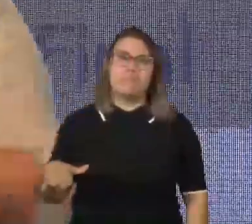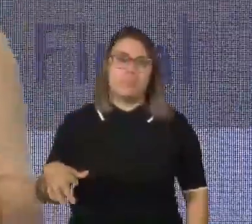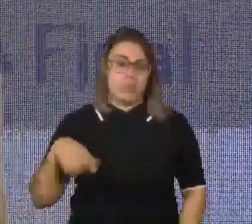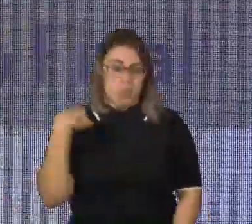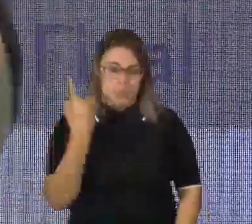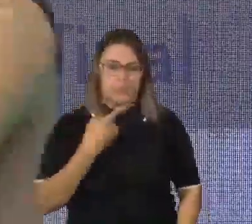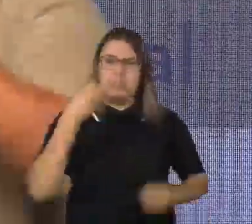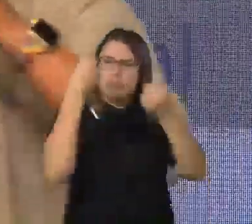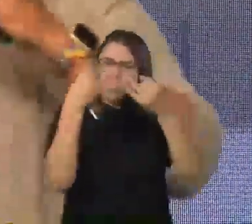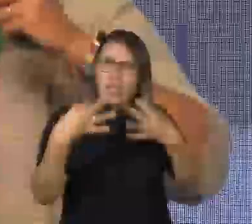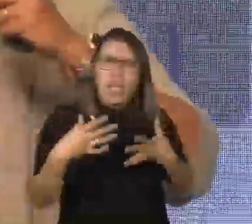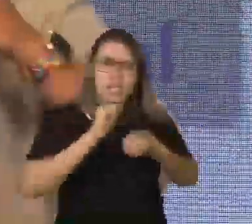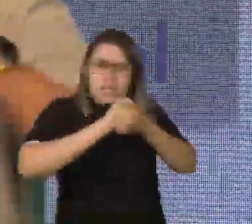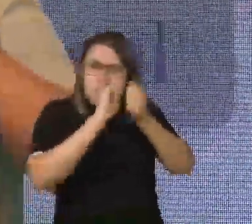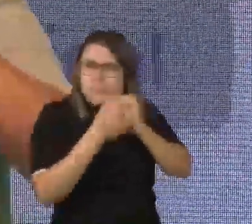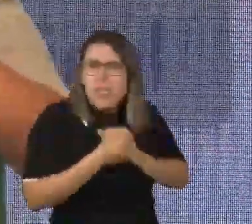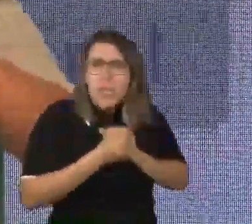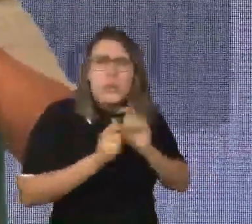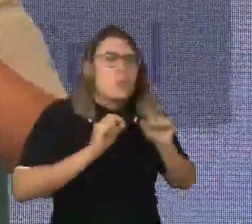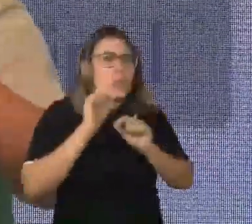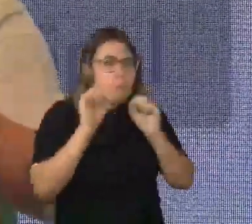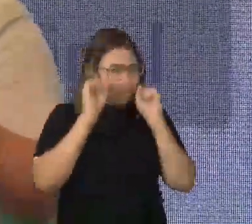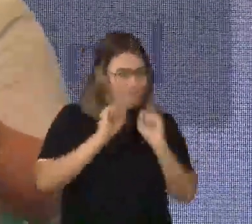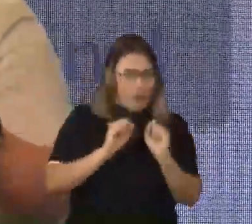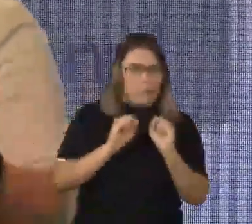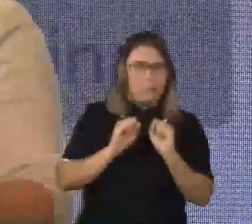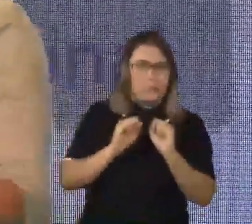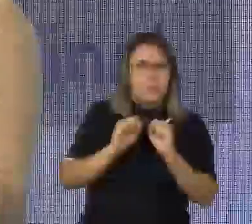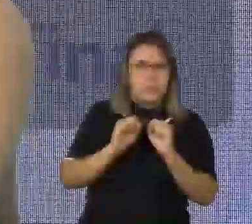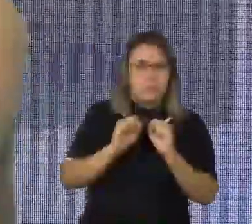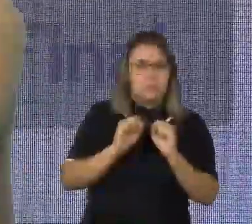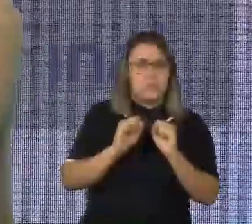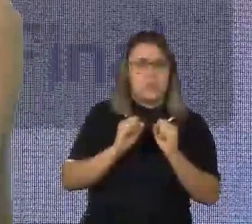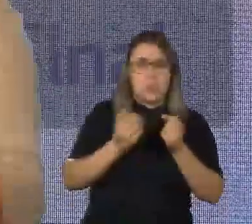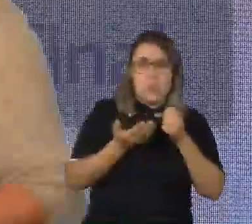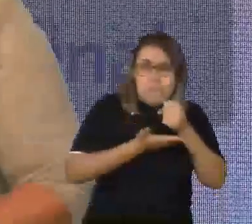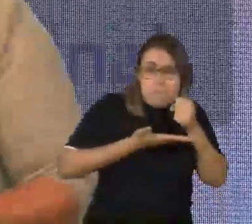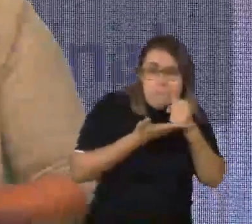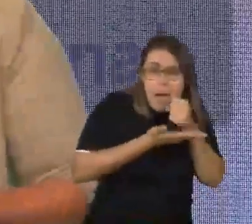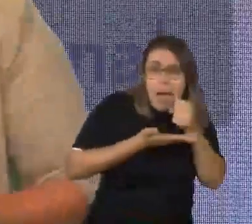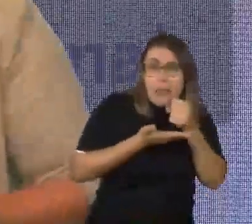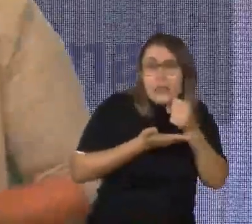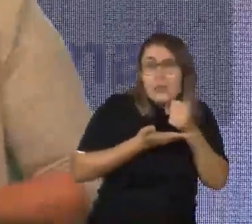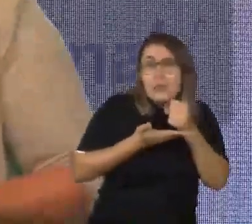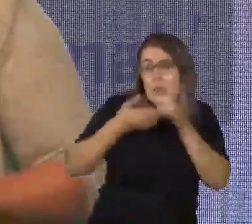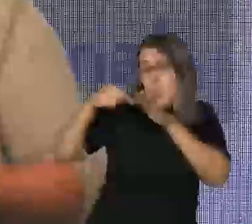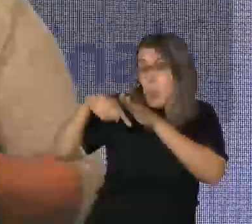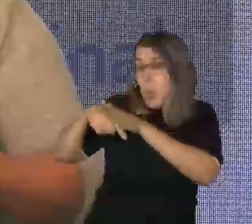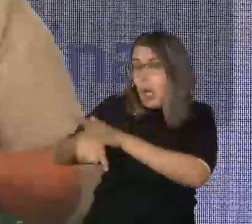adaptação, que a gente viu lá na frente, ela pode ser de pequeno e vai até adaptações de grande porte.